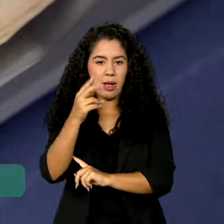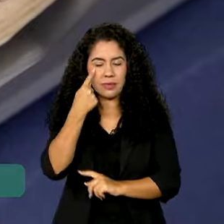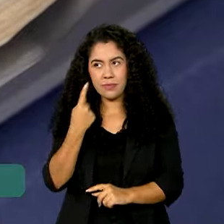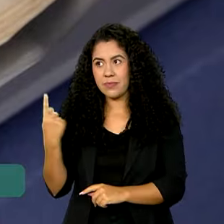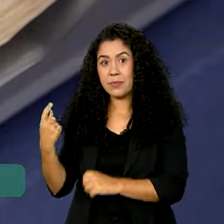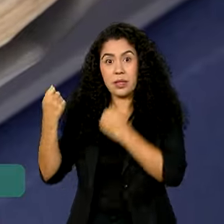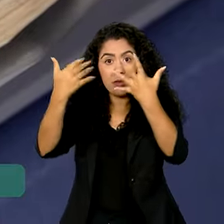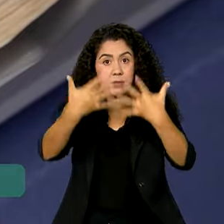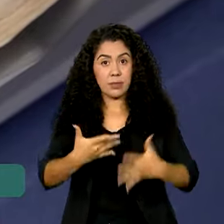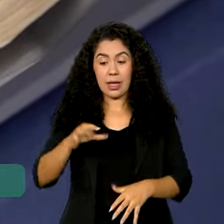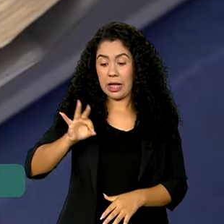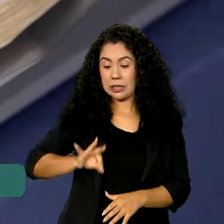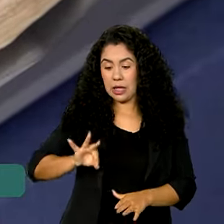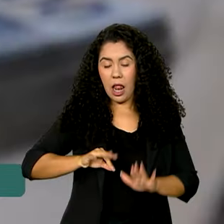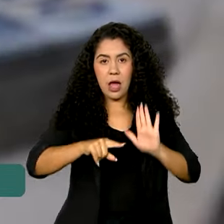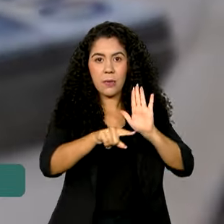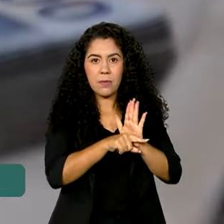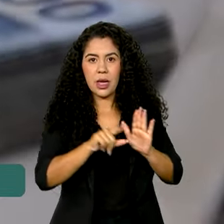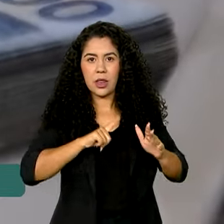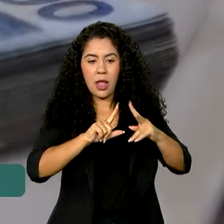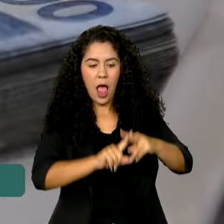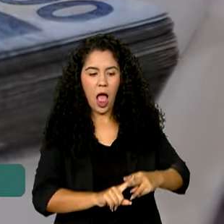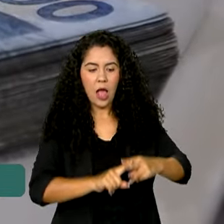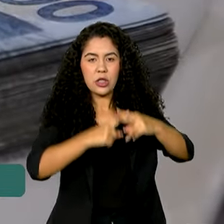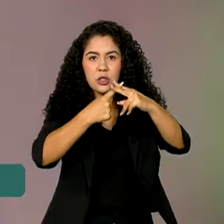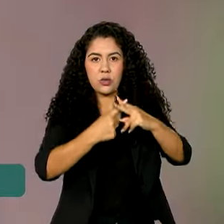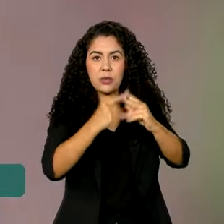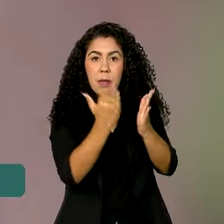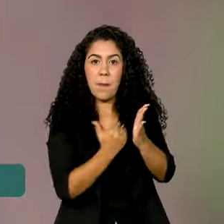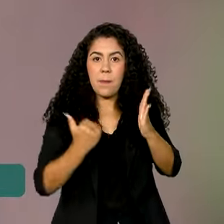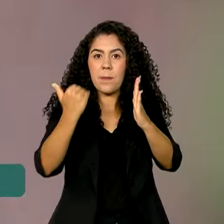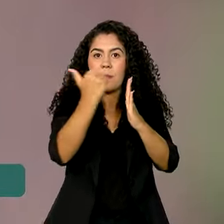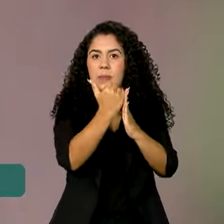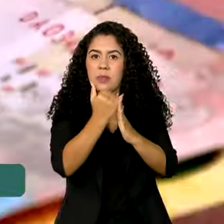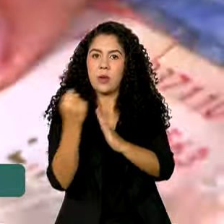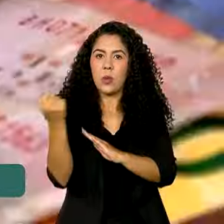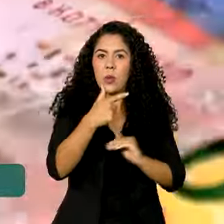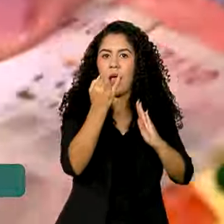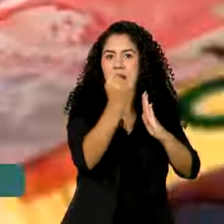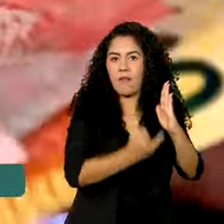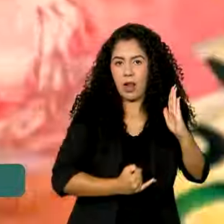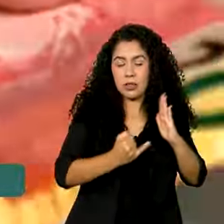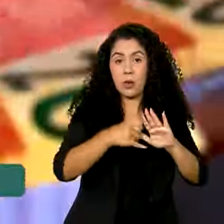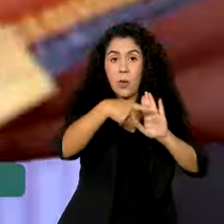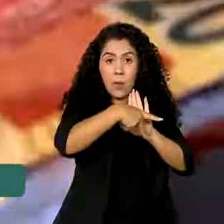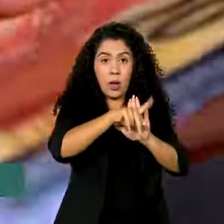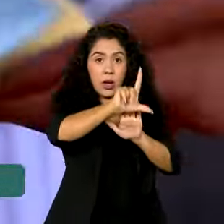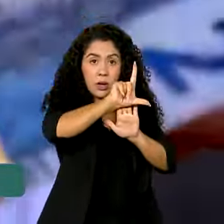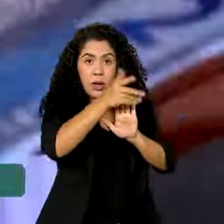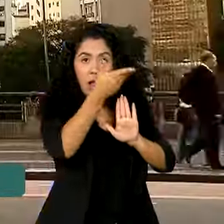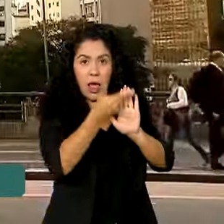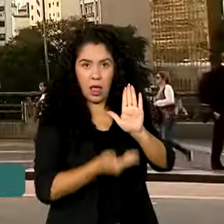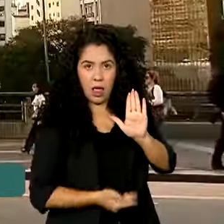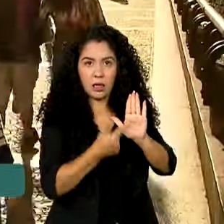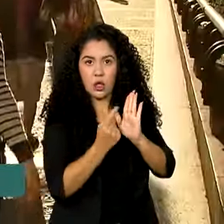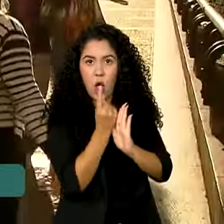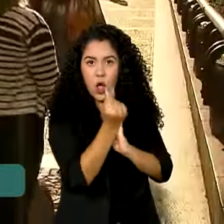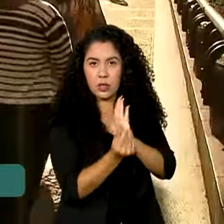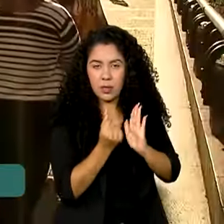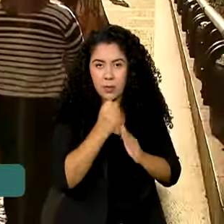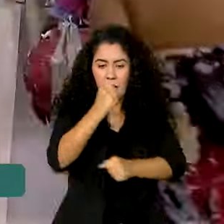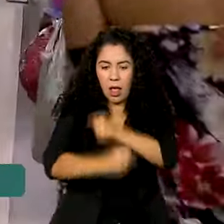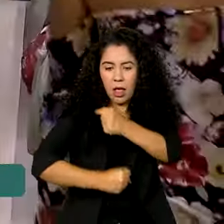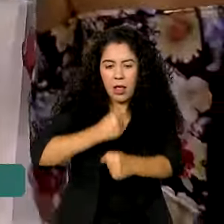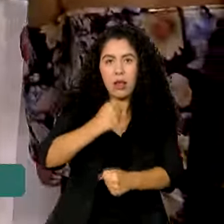Salário mínimo com reajuste acima da inflação. Segundo o Projeto de Lei do Orçamento para 2025, o